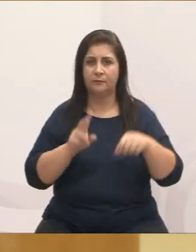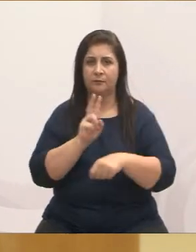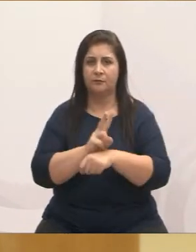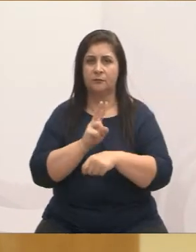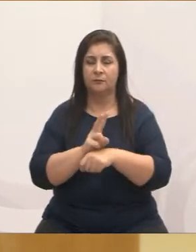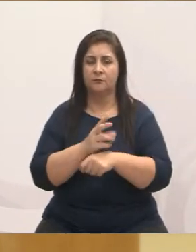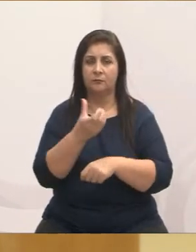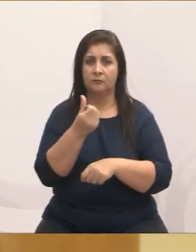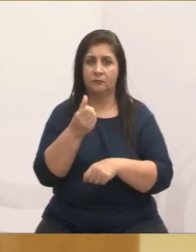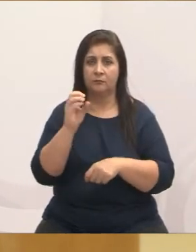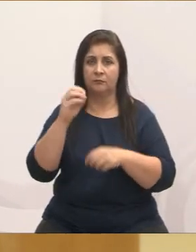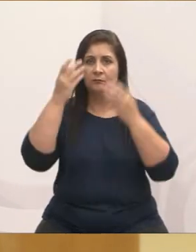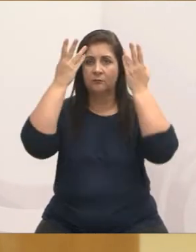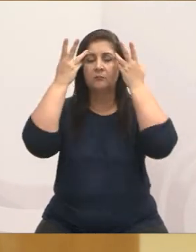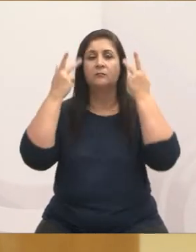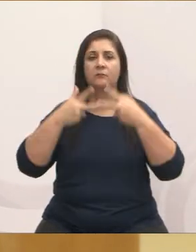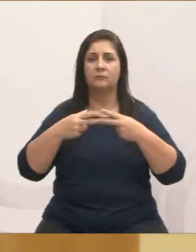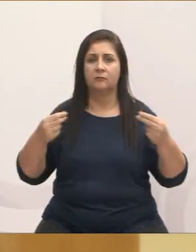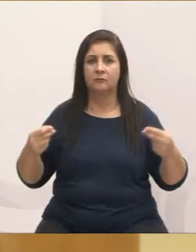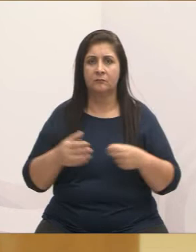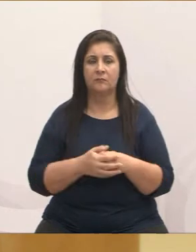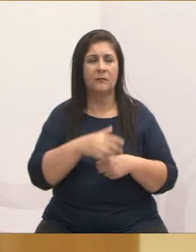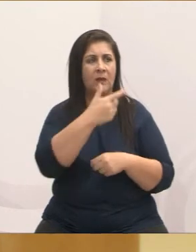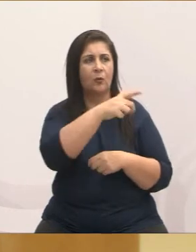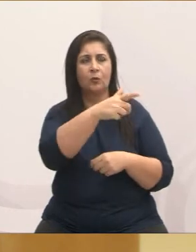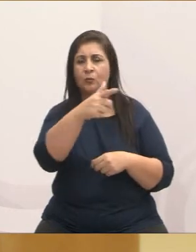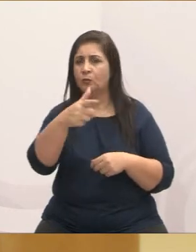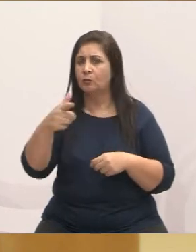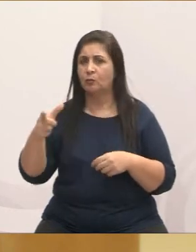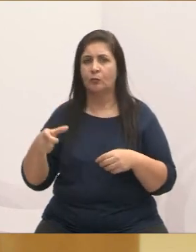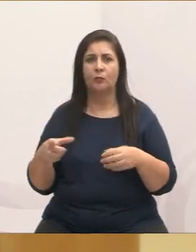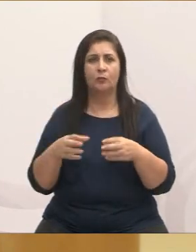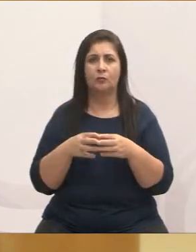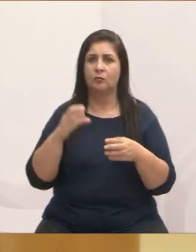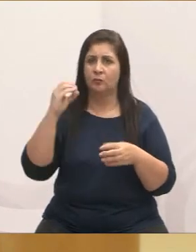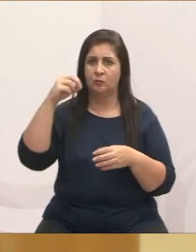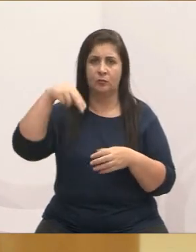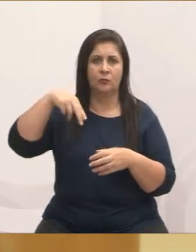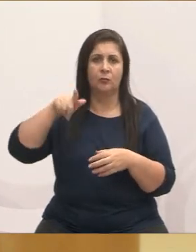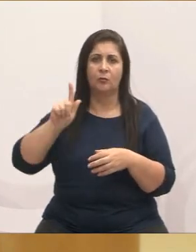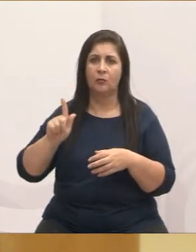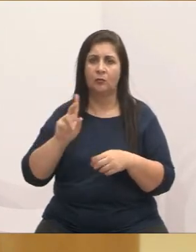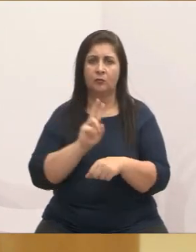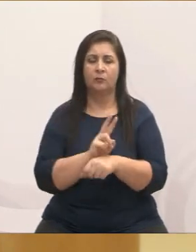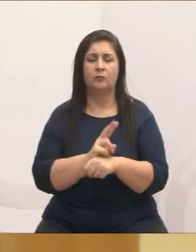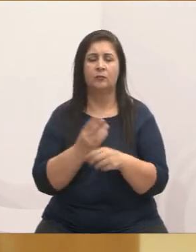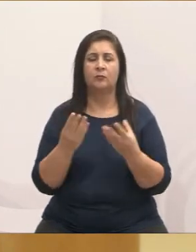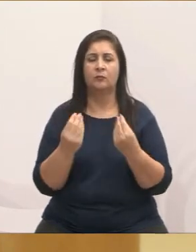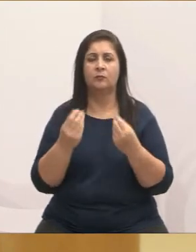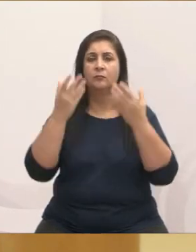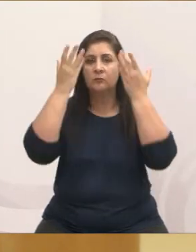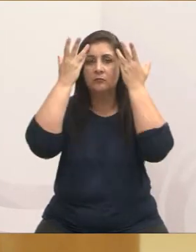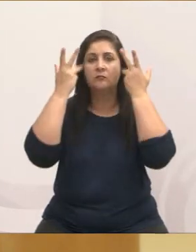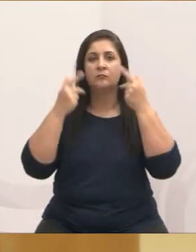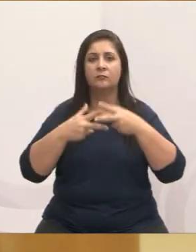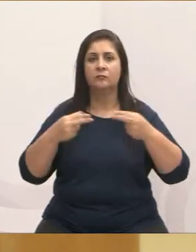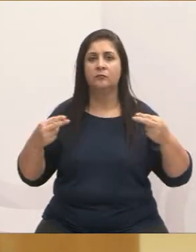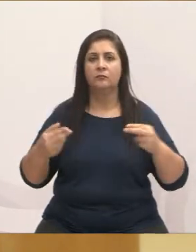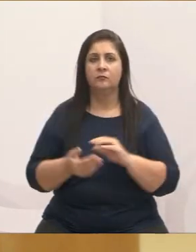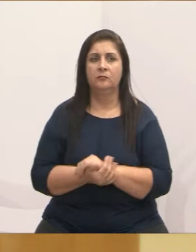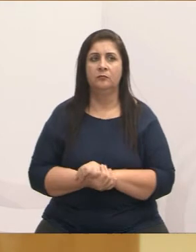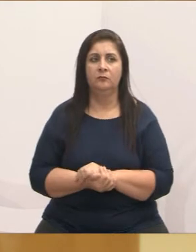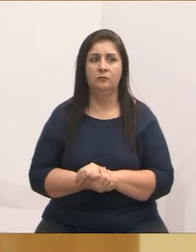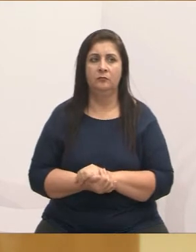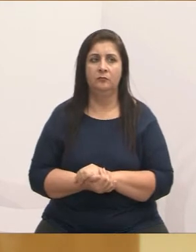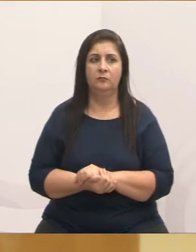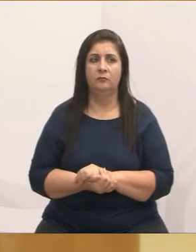a APA cuida de 200 animais, o cantinho da SESC cuida de 250 animais e tem uma ONG, que nem